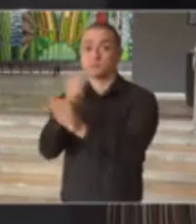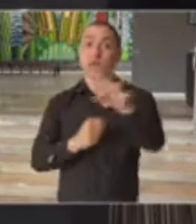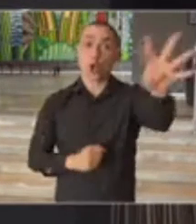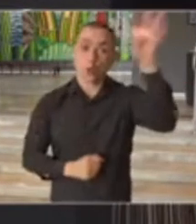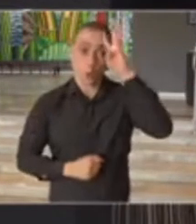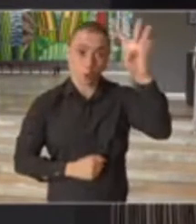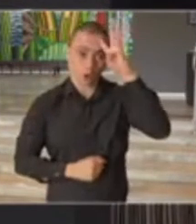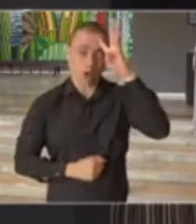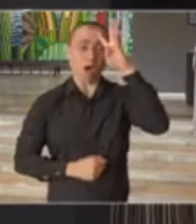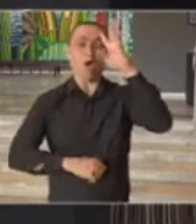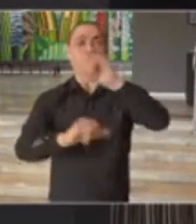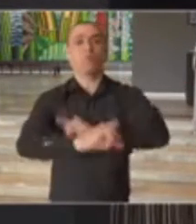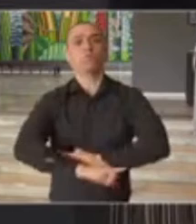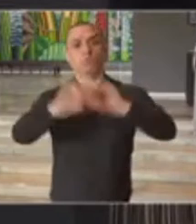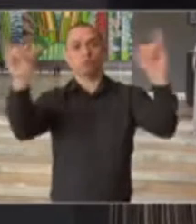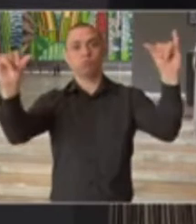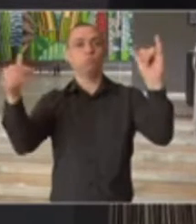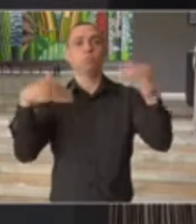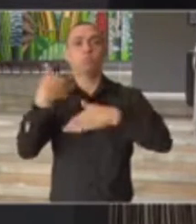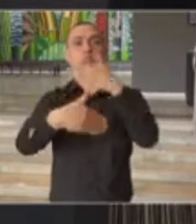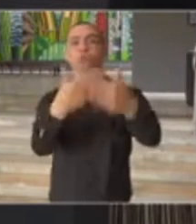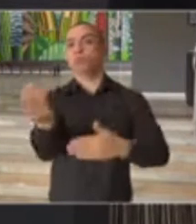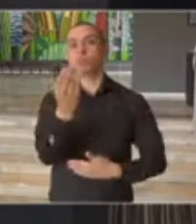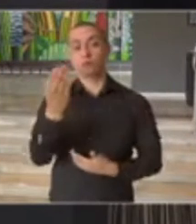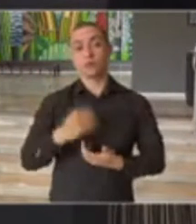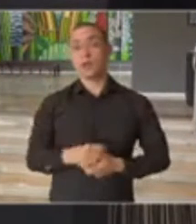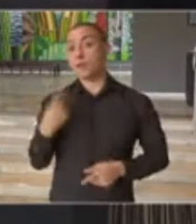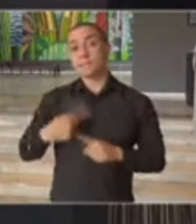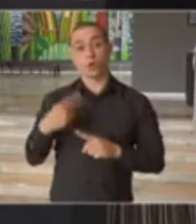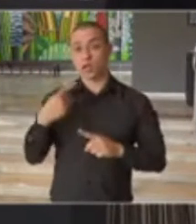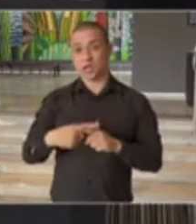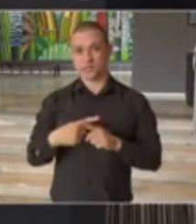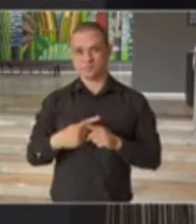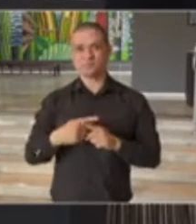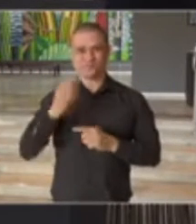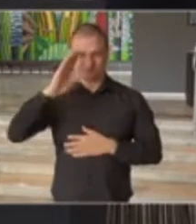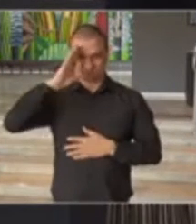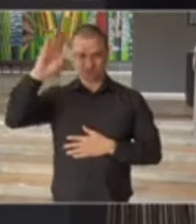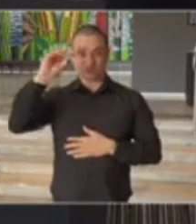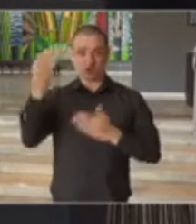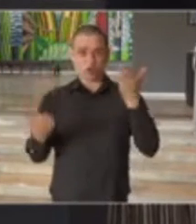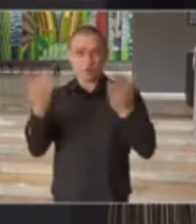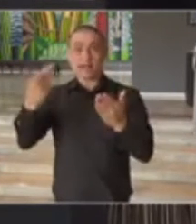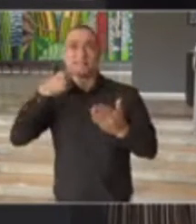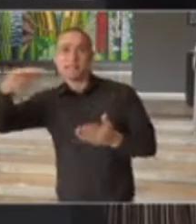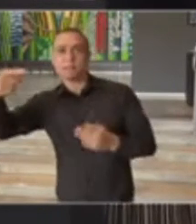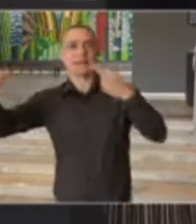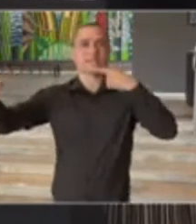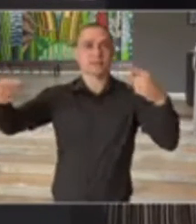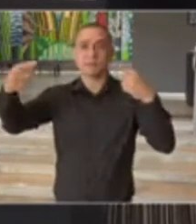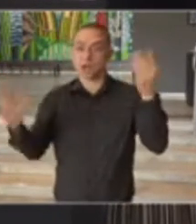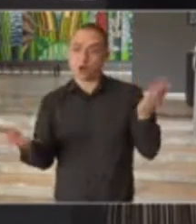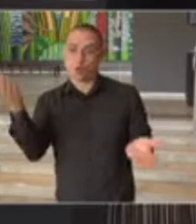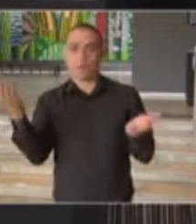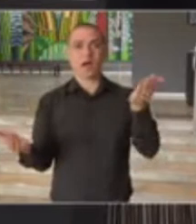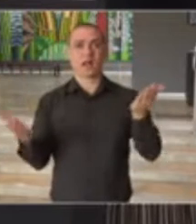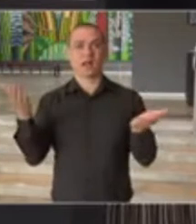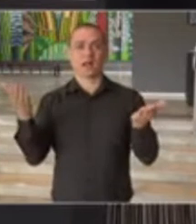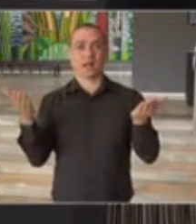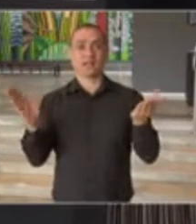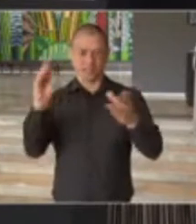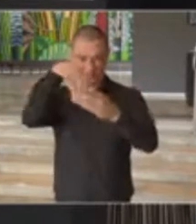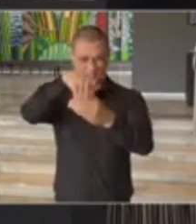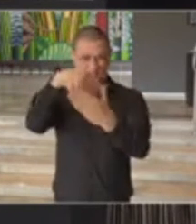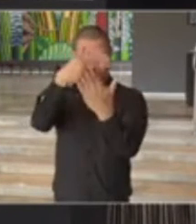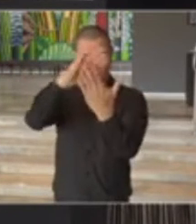quarta-feira o anúncio desse progresso. Por quê? Fundamentalmente, se compara uma semana com a semana anterior. E dentro